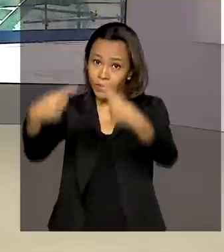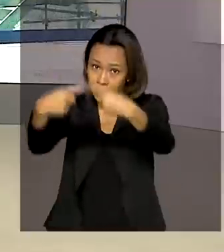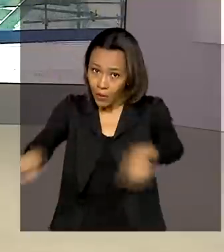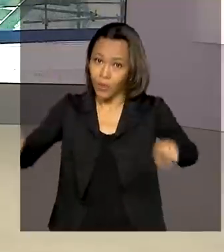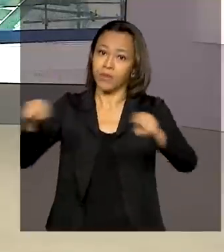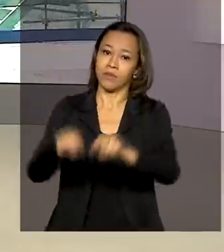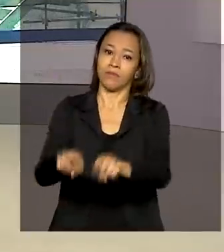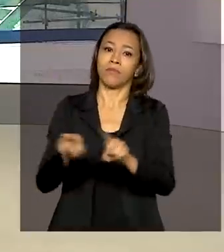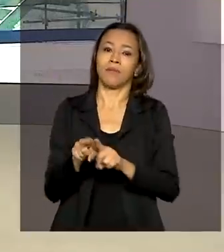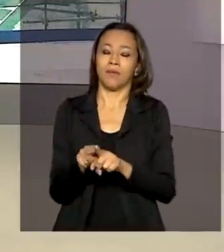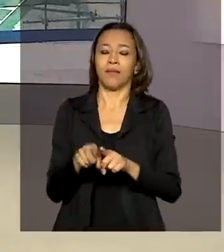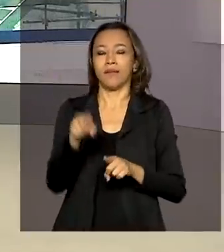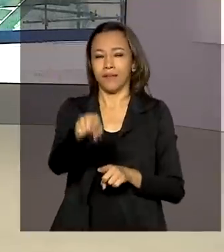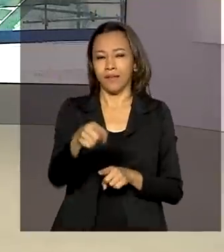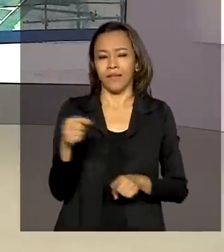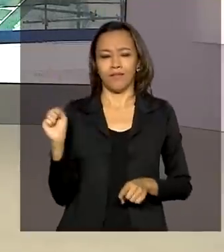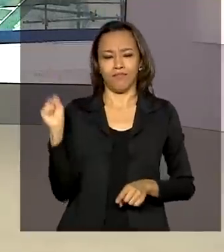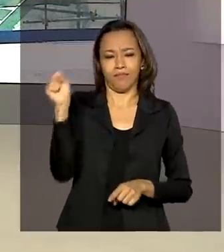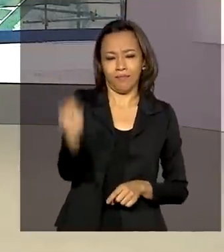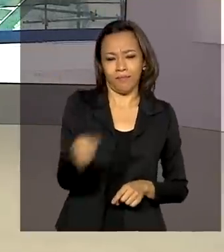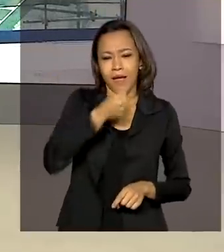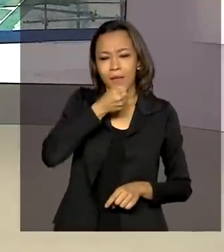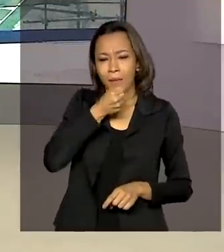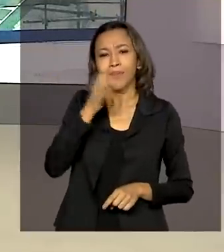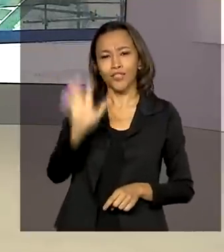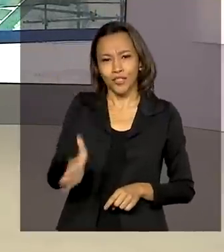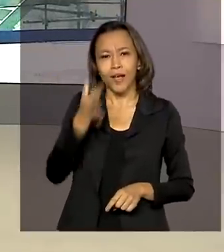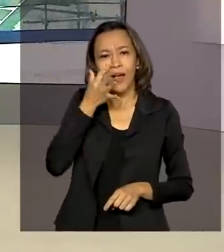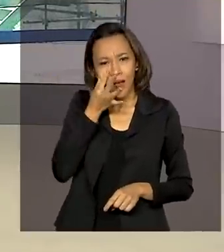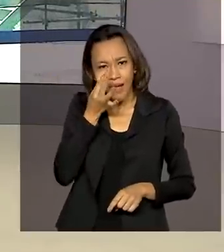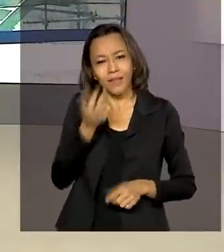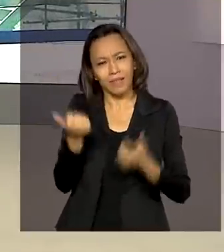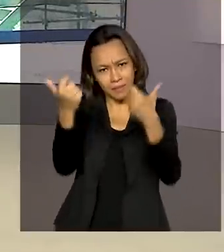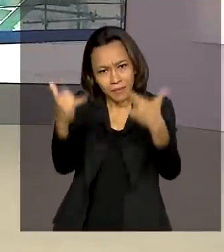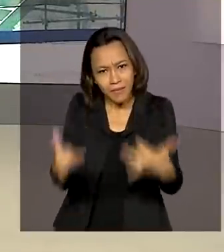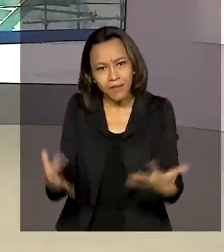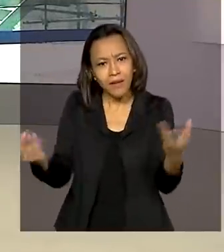O nosso repórter Dimas Soldi já está por lá e conta pra gente. Bom dia, Dimas.